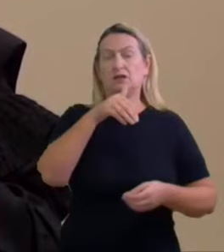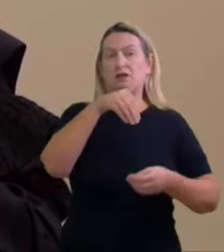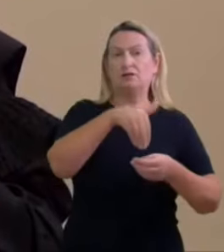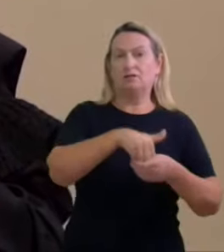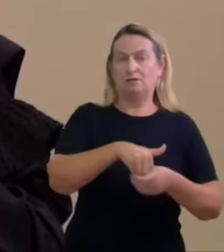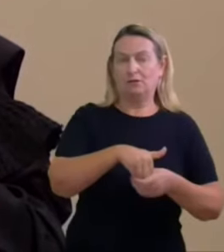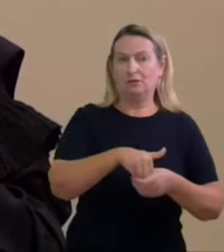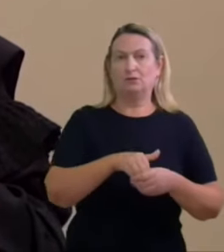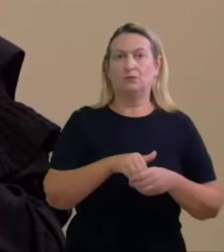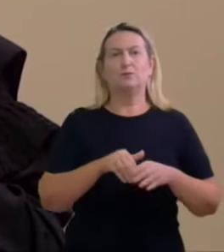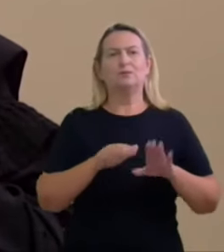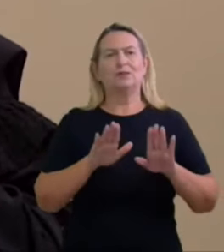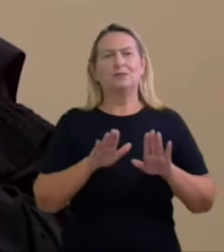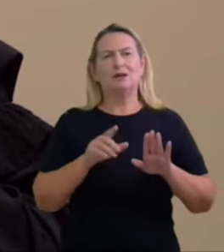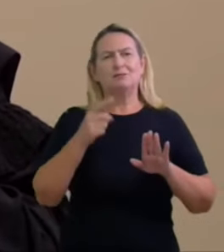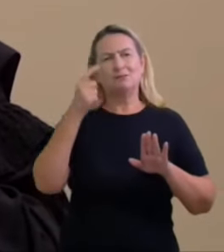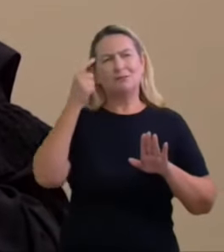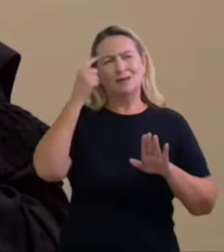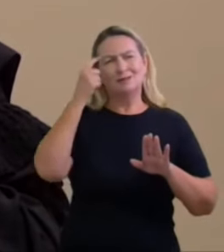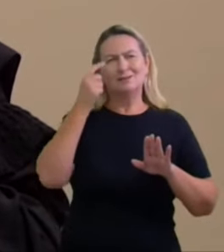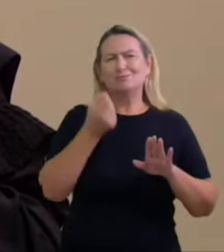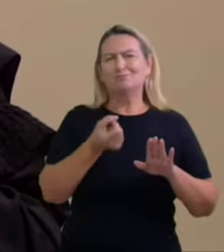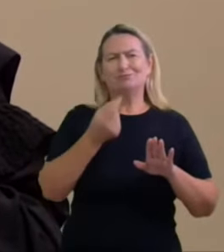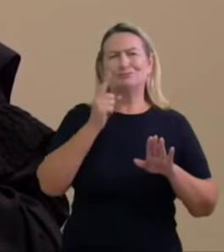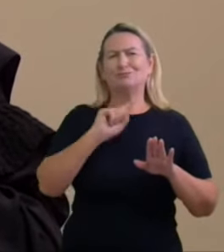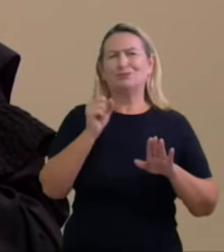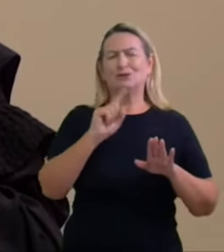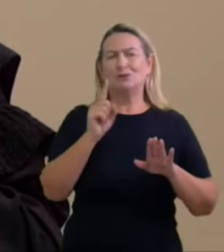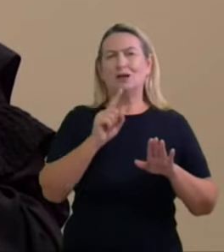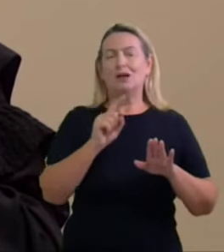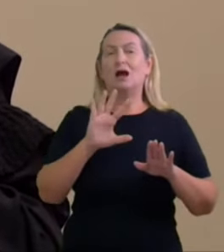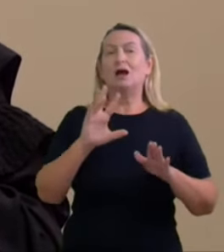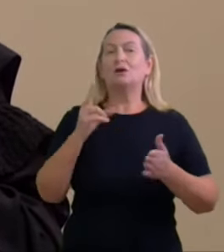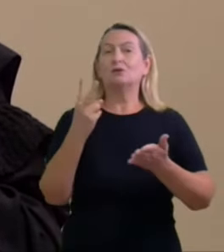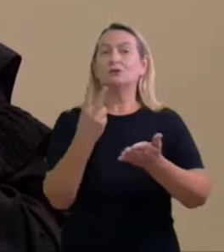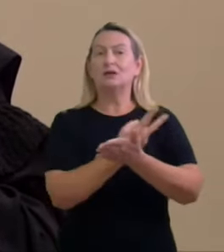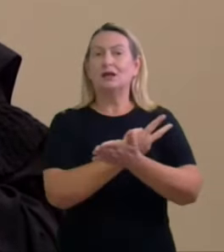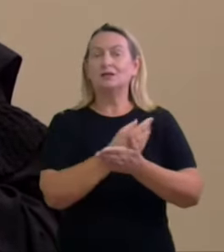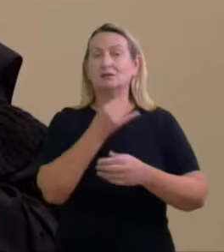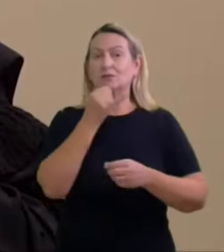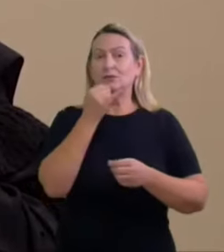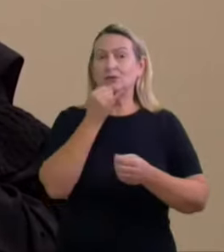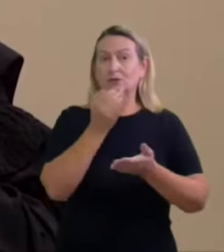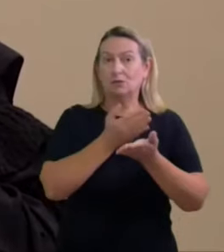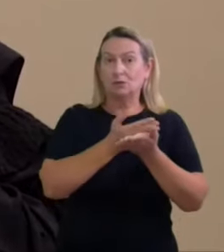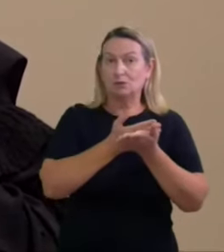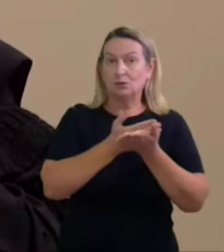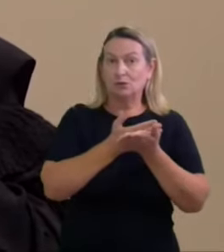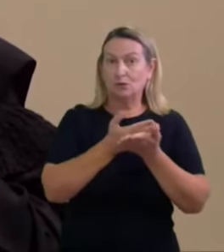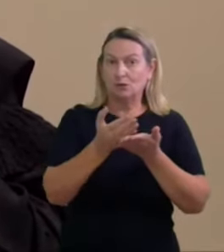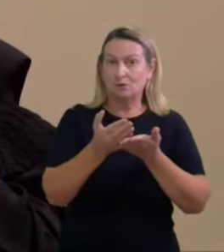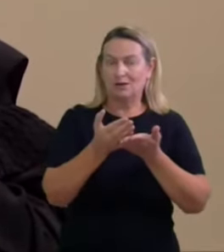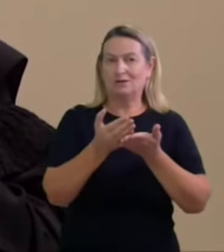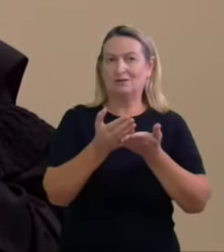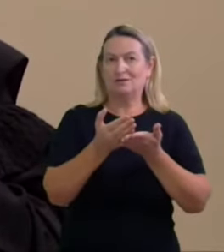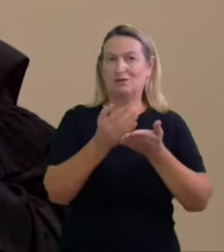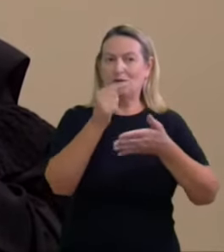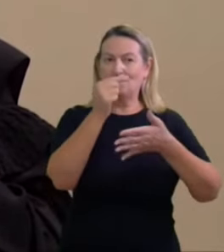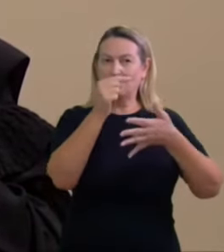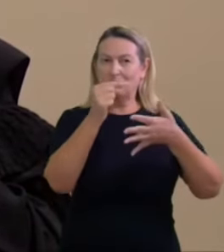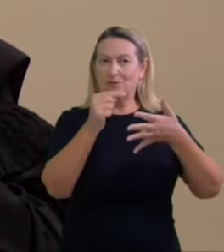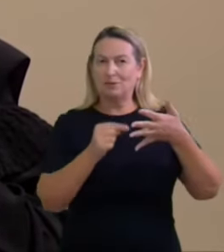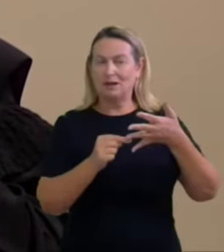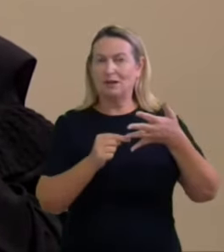é um raciocínio muito correto porque a falácia ou sofisma ocorrem quando as premissas são encardeadas de forma a aparentar lógicas mas elas não tem